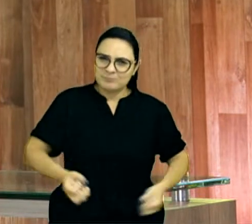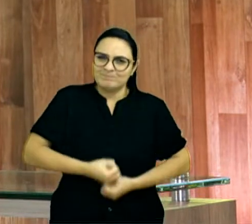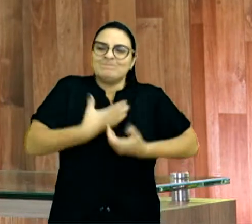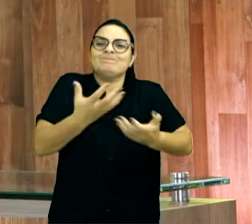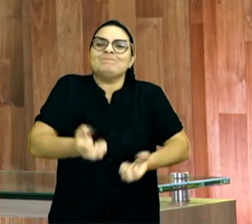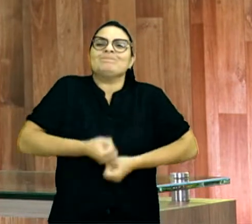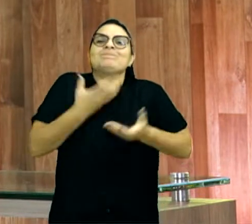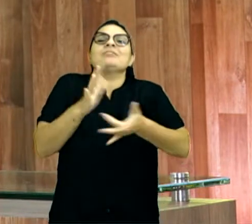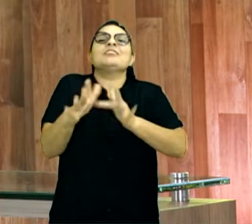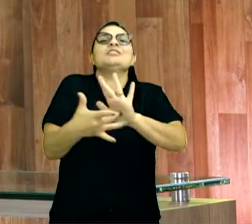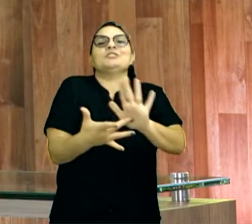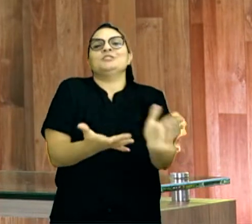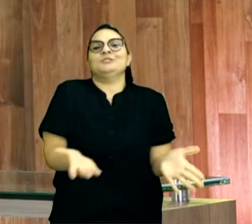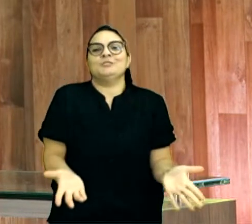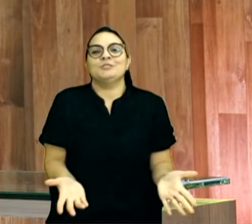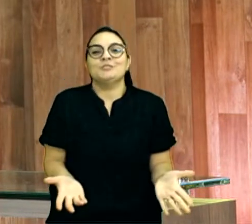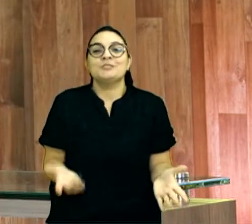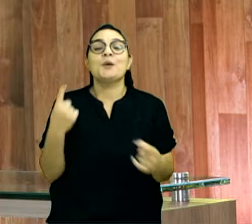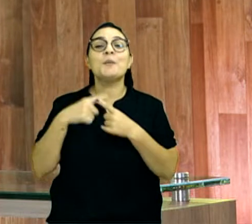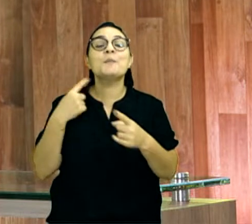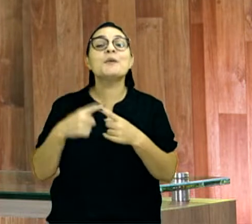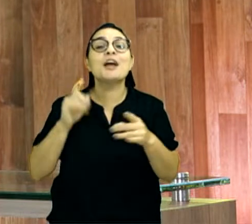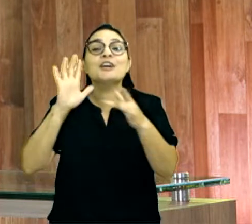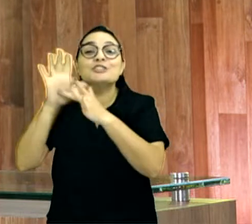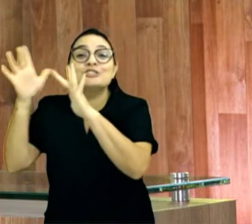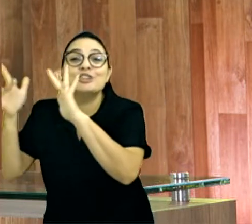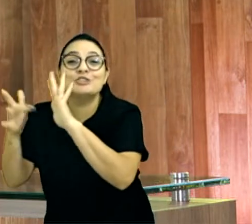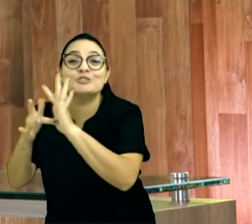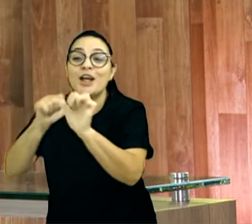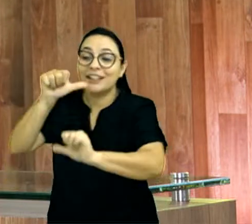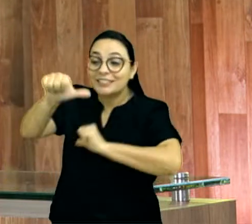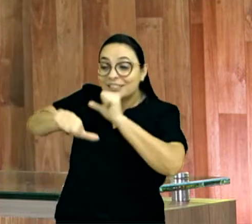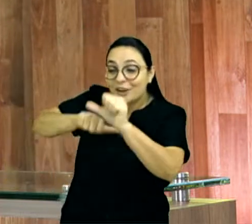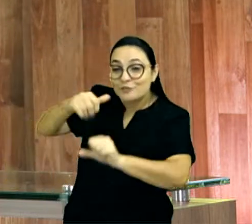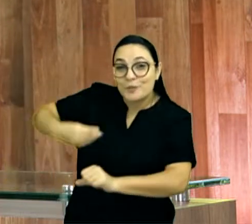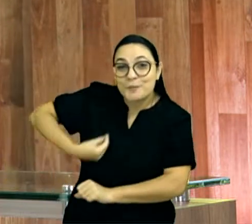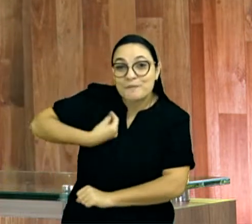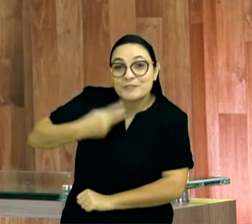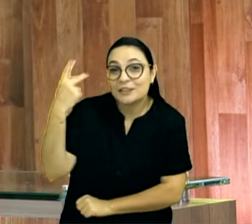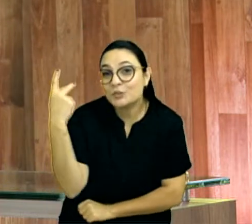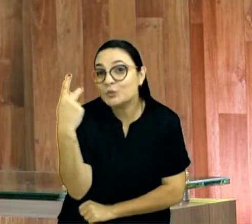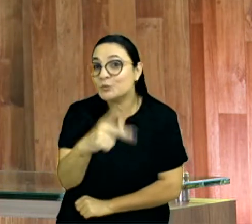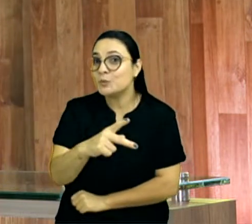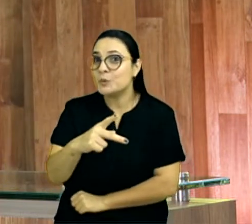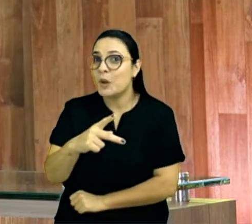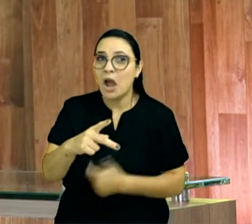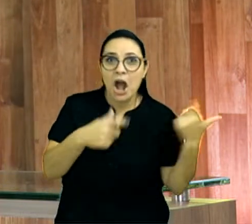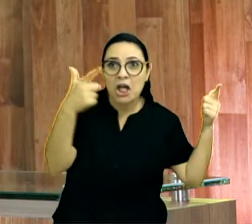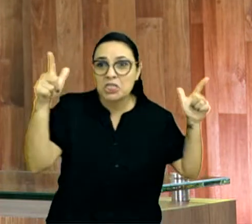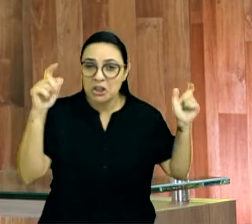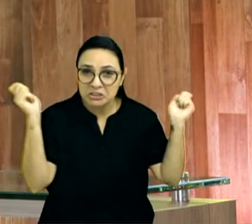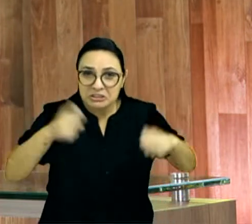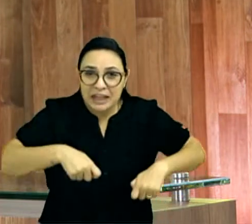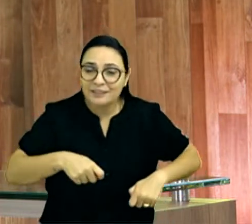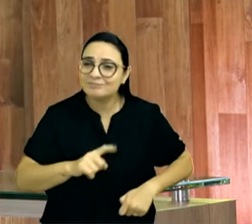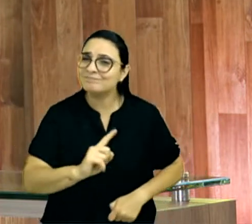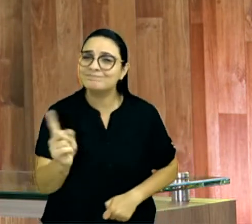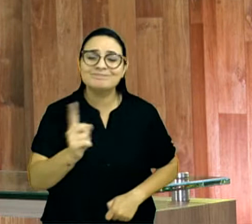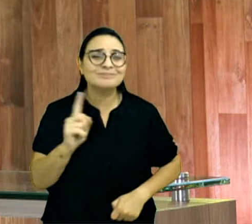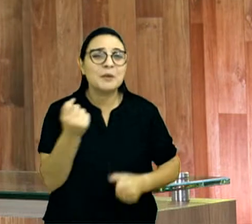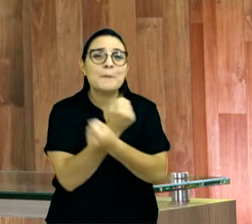porque o que Jesus fez na nossa vida, meu irmão, ninguém poderia fazer. você pode amar muito alguém.